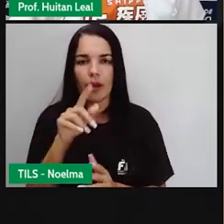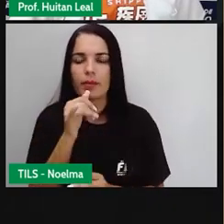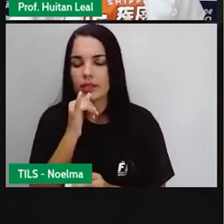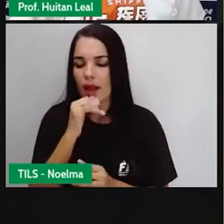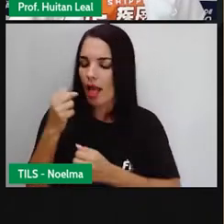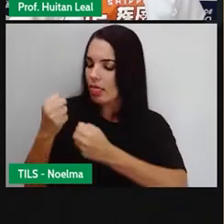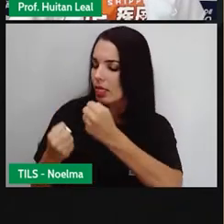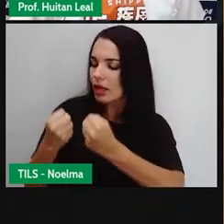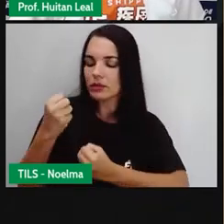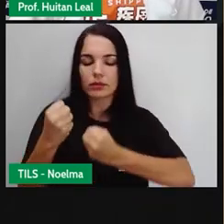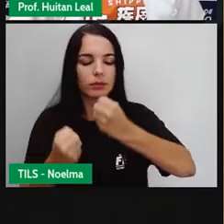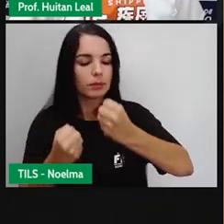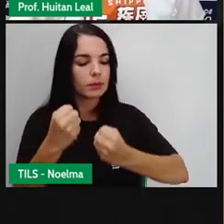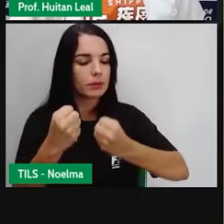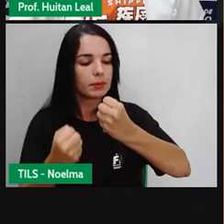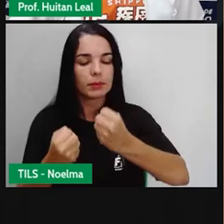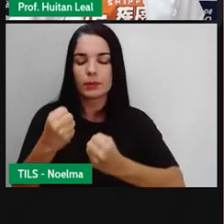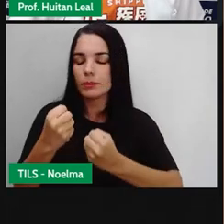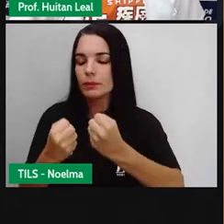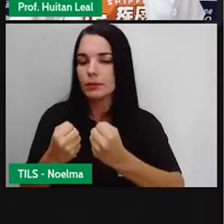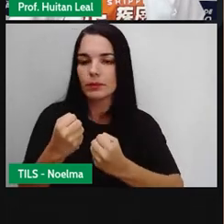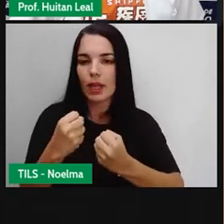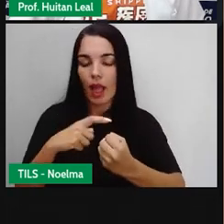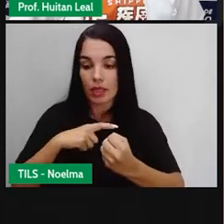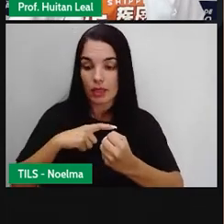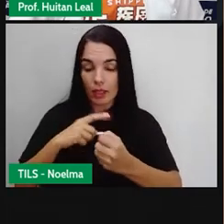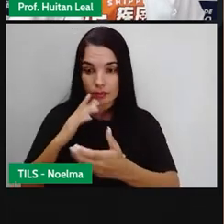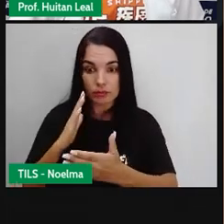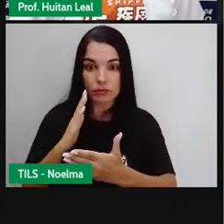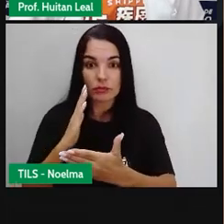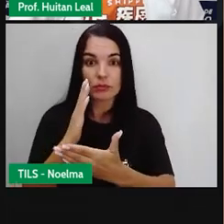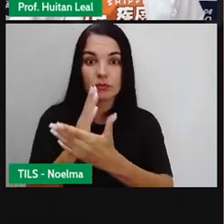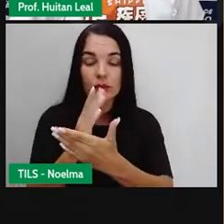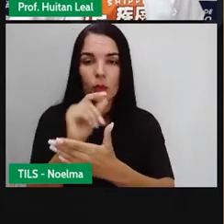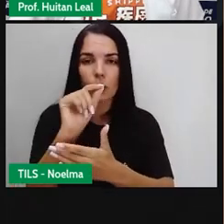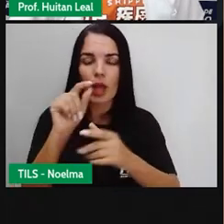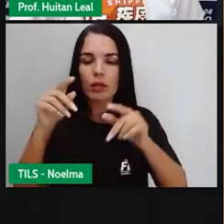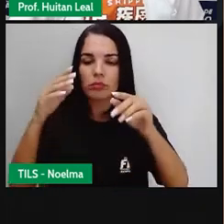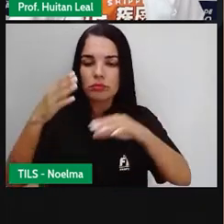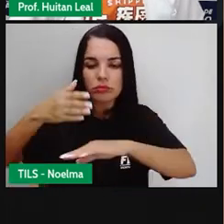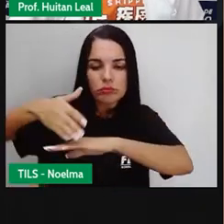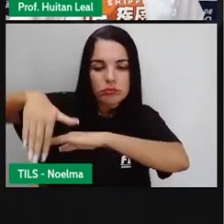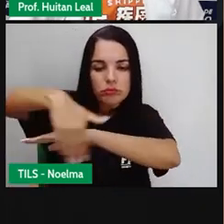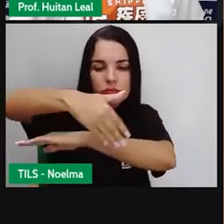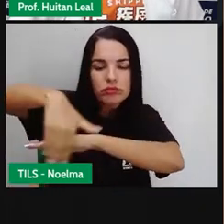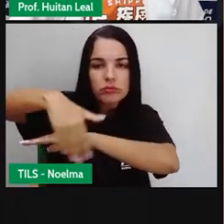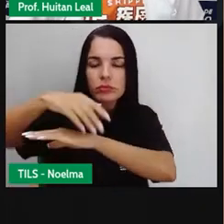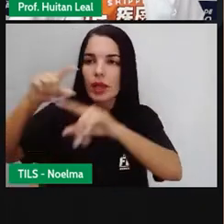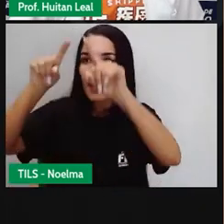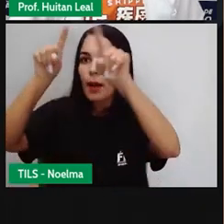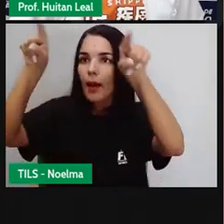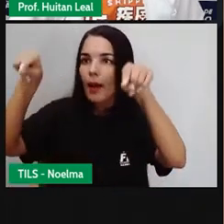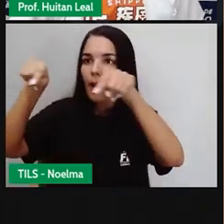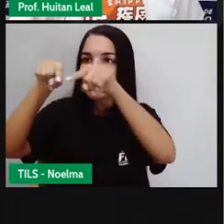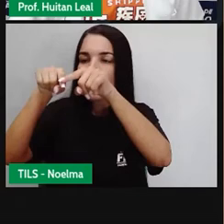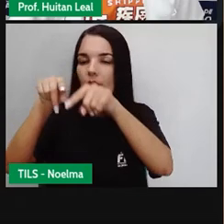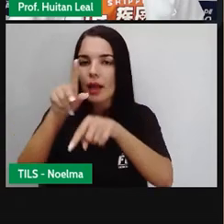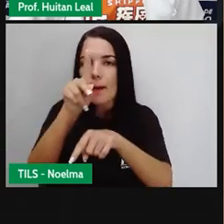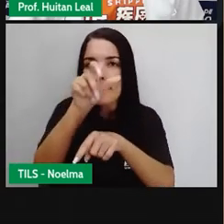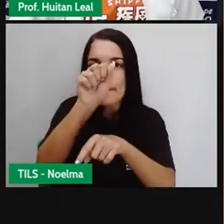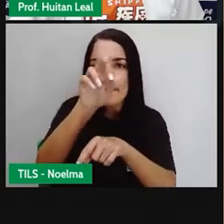trânsito, dirigindo, de repente, num cruzamento de rua, você se depara com uma placa